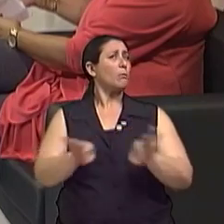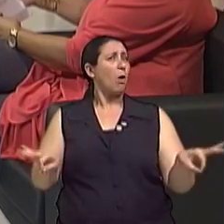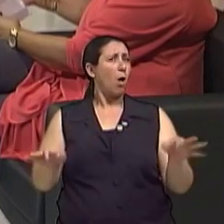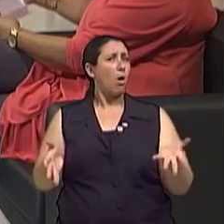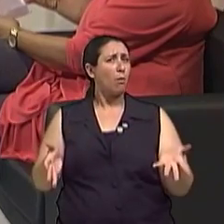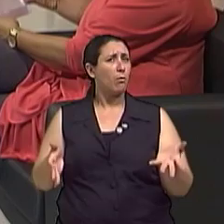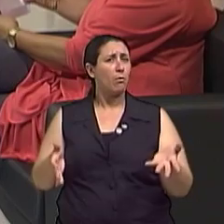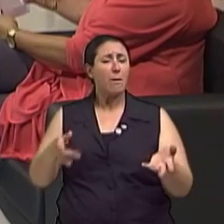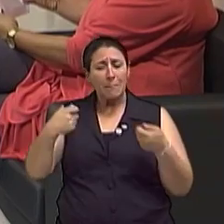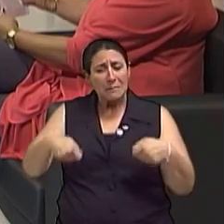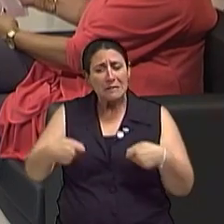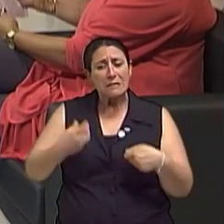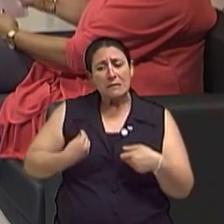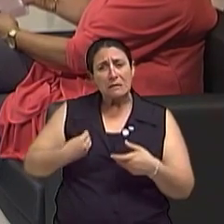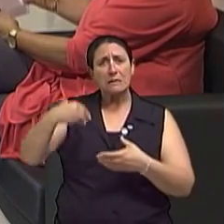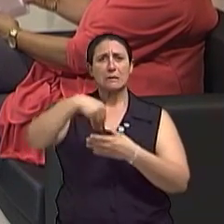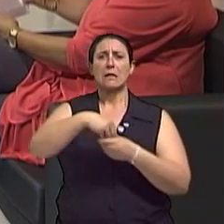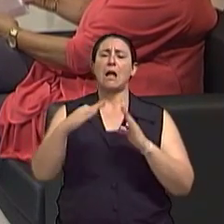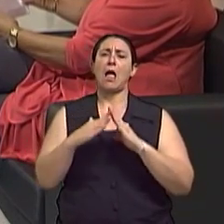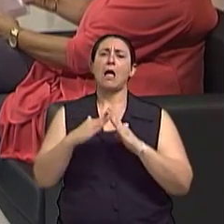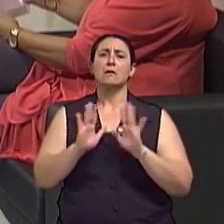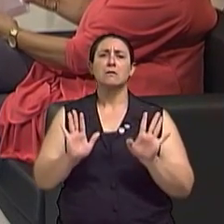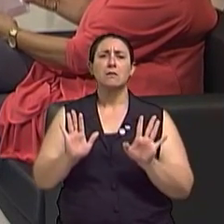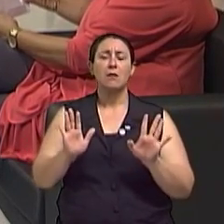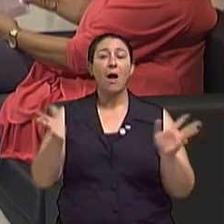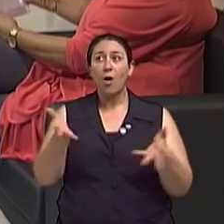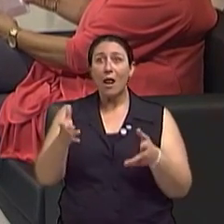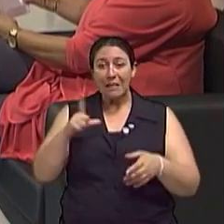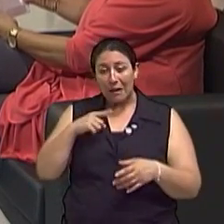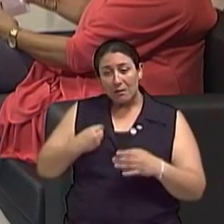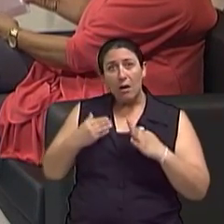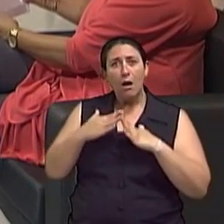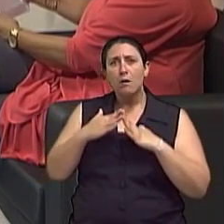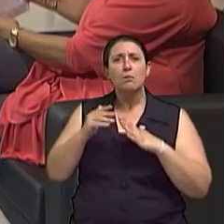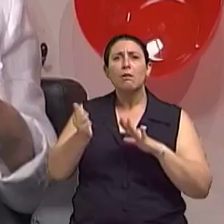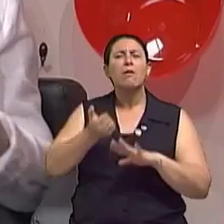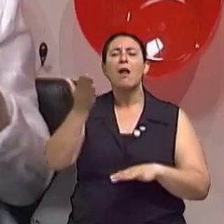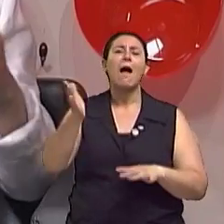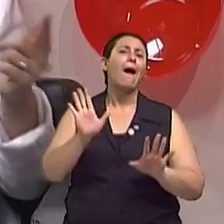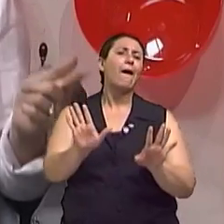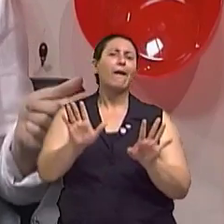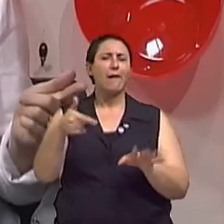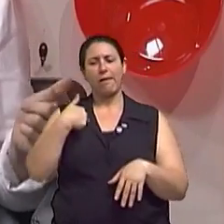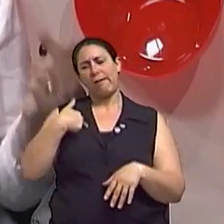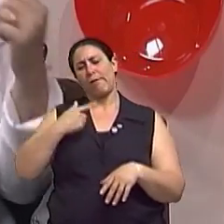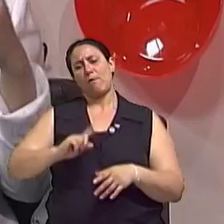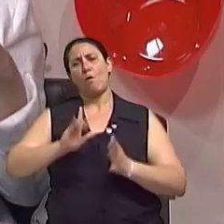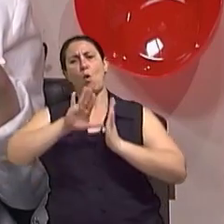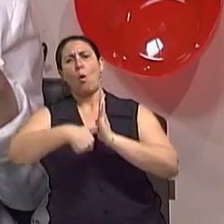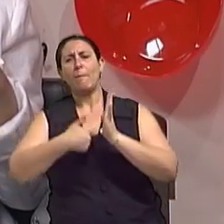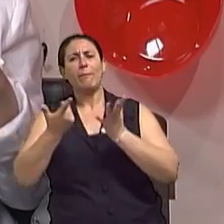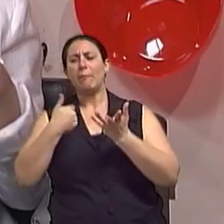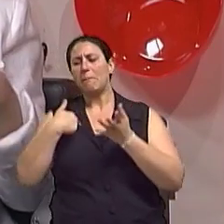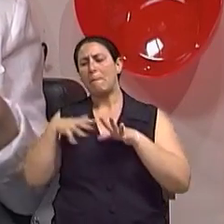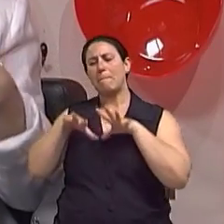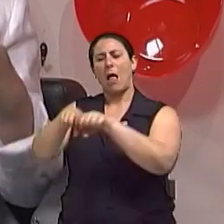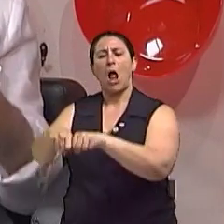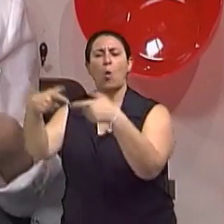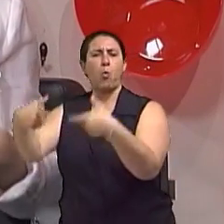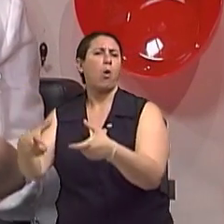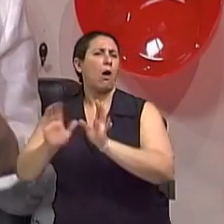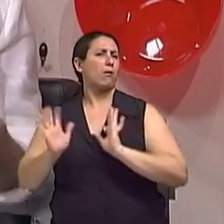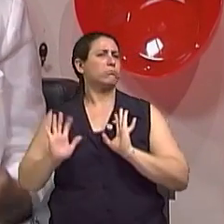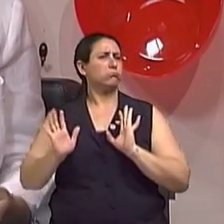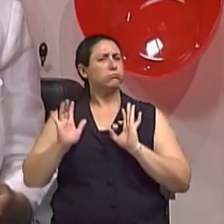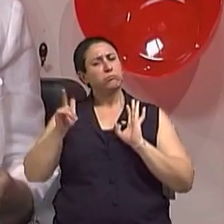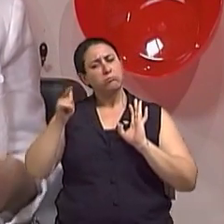vocês têm que estar em casa. Claro. E agora vocês estão aqui e vão tirar o meu lugar. Não, nós não vamos tirar lugar nenhum. Nós queremos